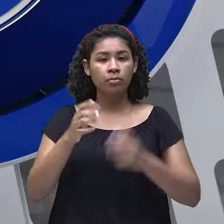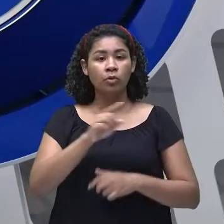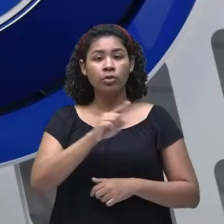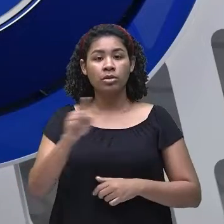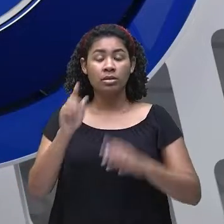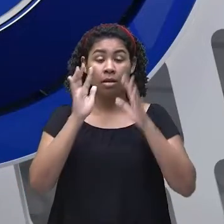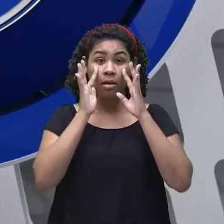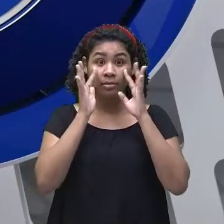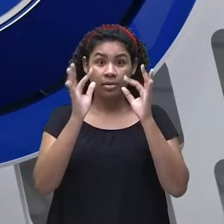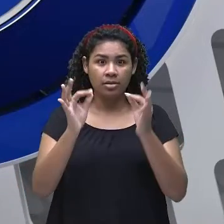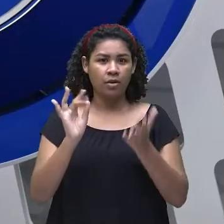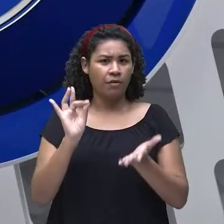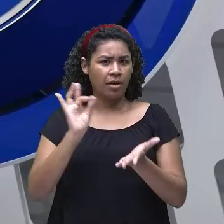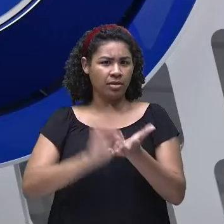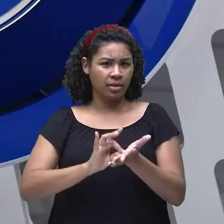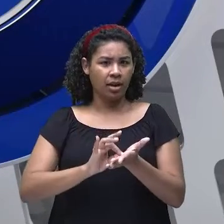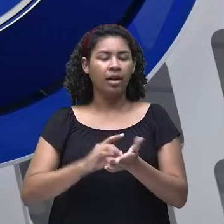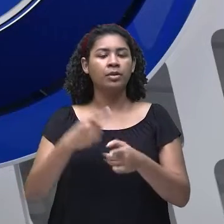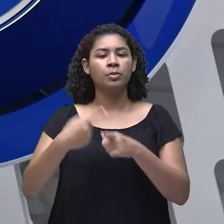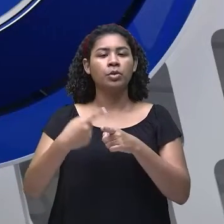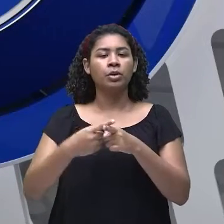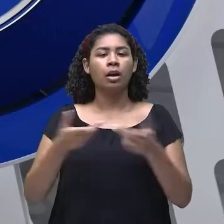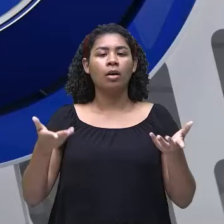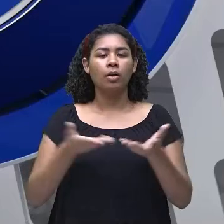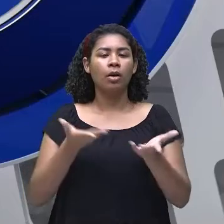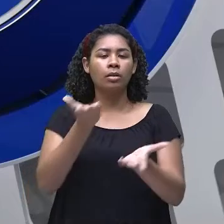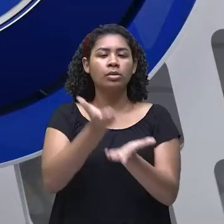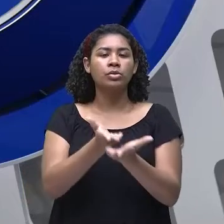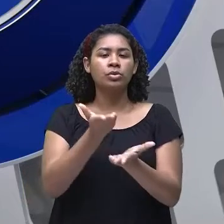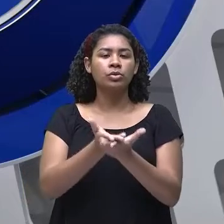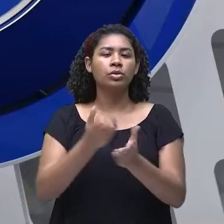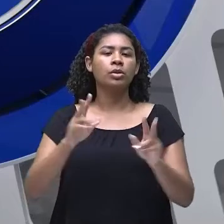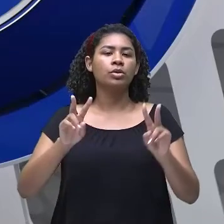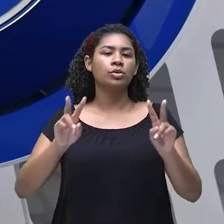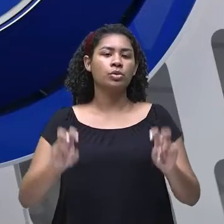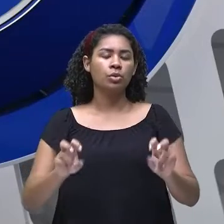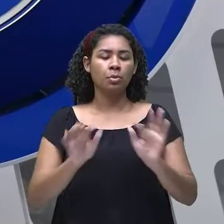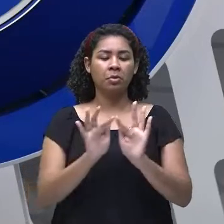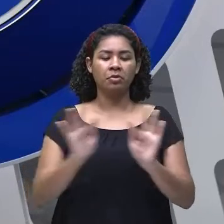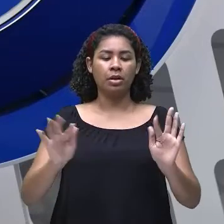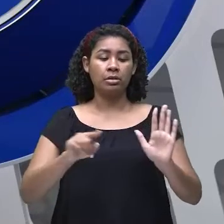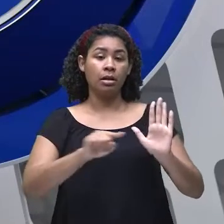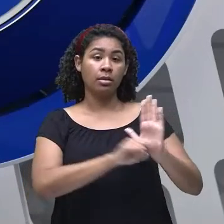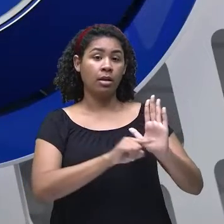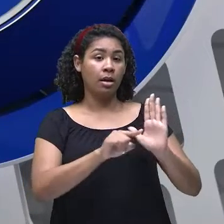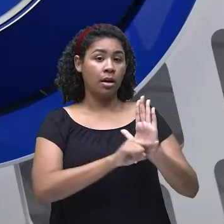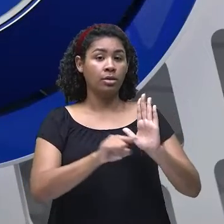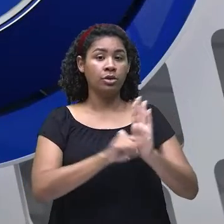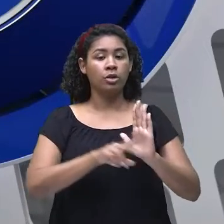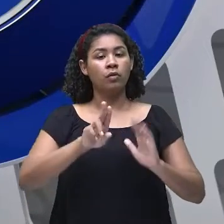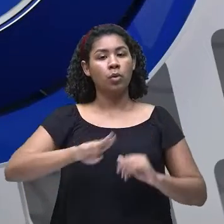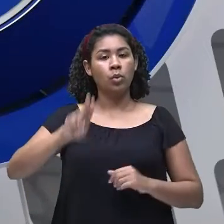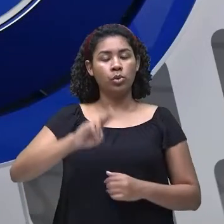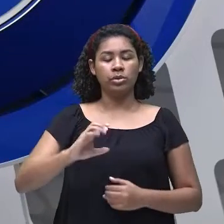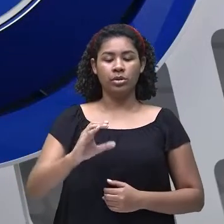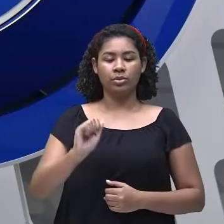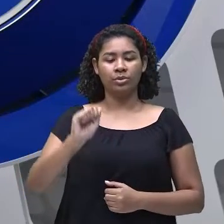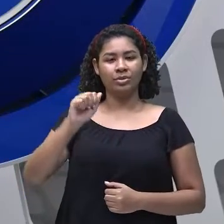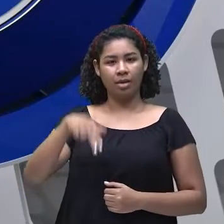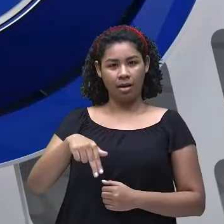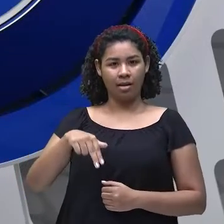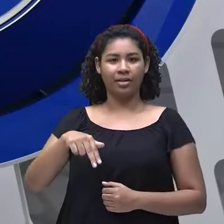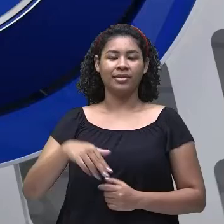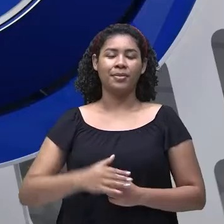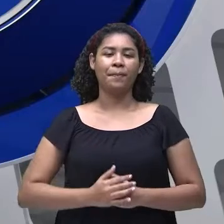atenção agora. Porque nós vamos revisar a forma negativa desse verbo modal. A forma negativa do